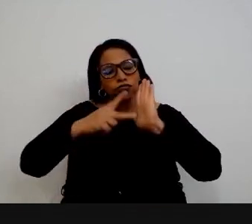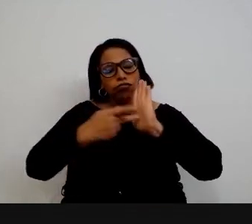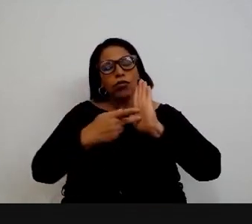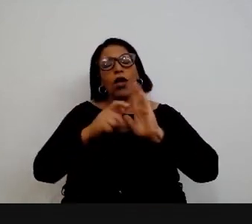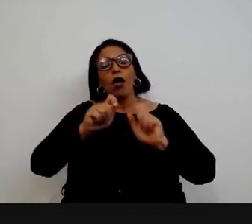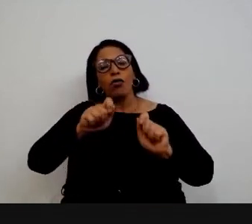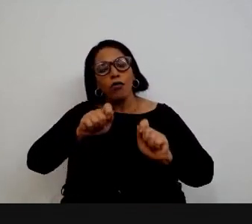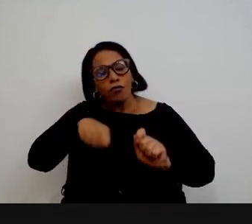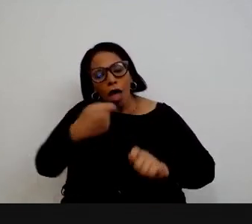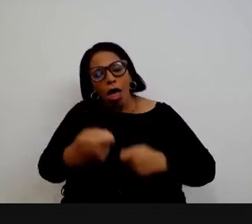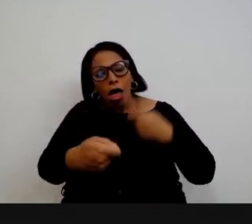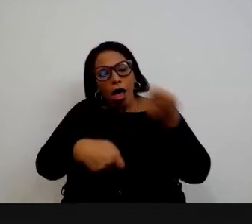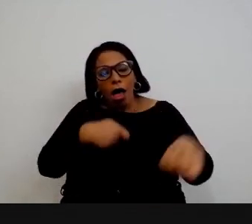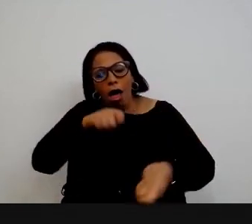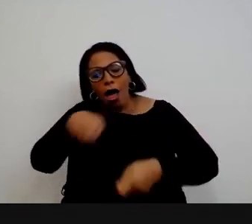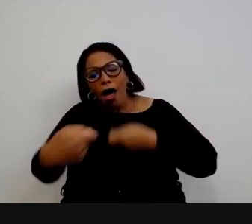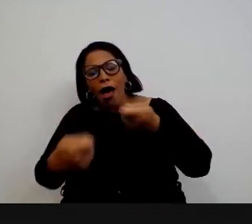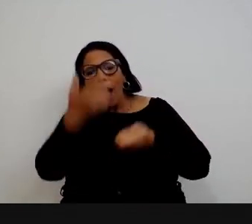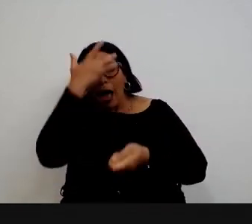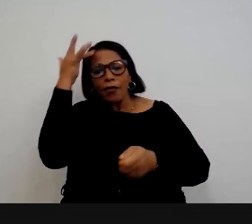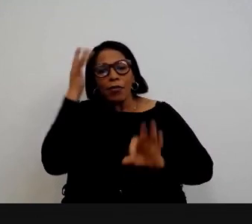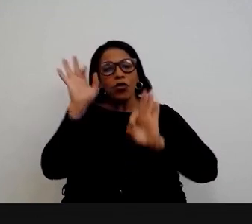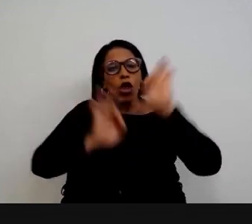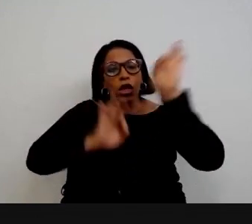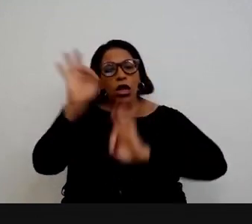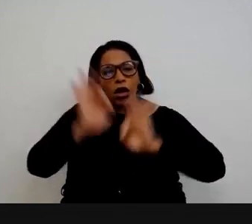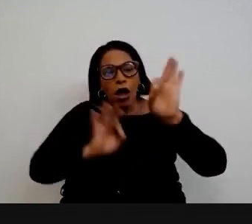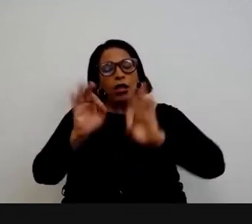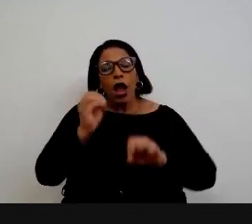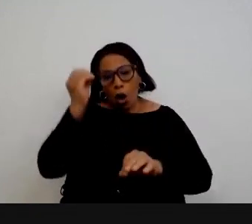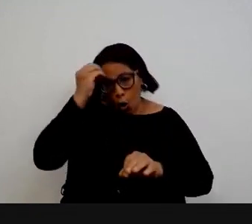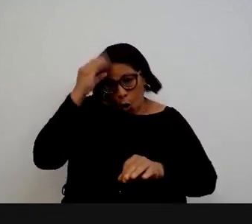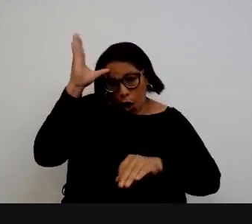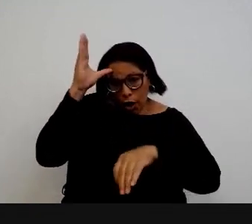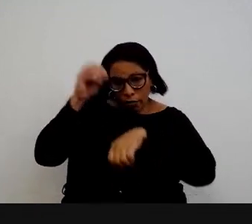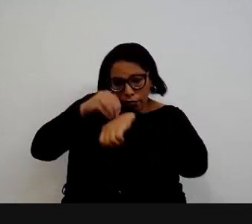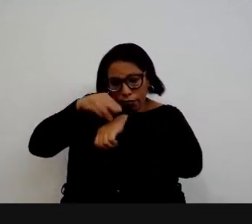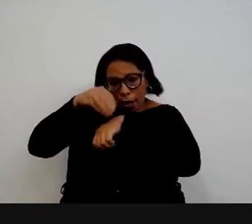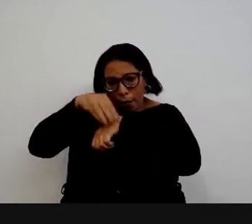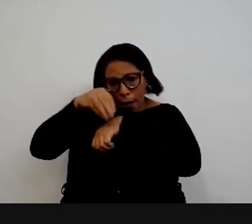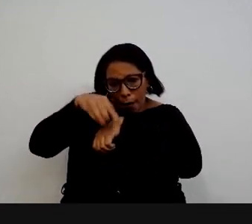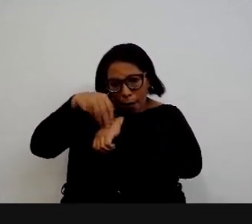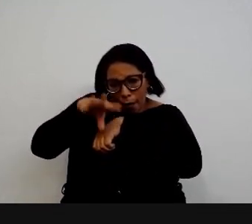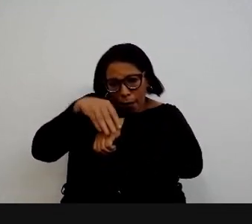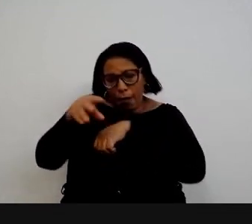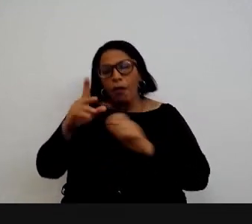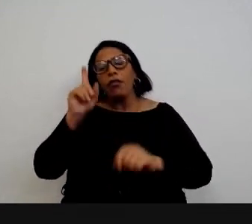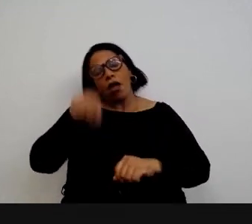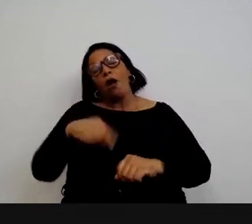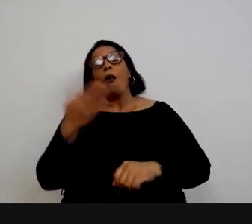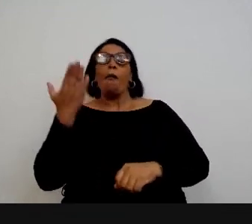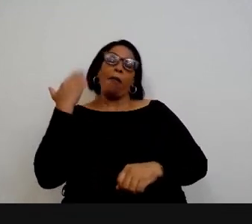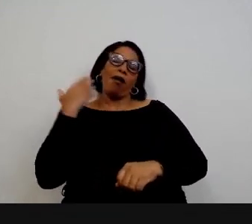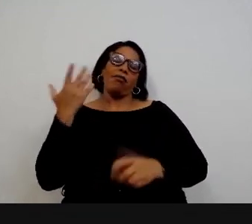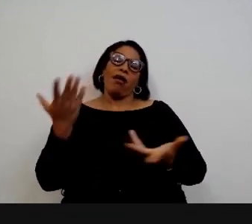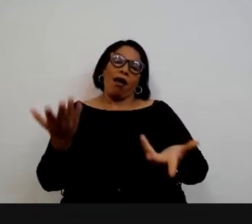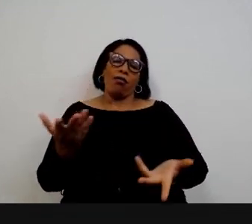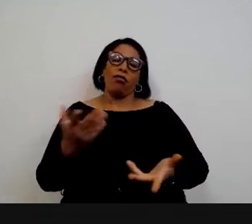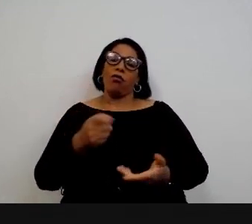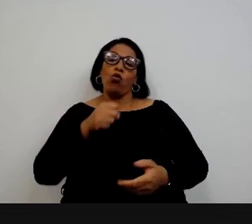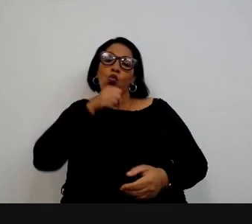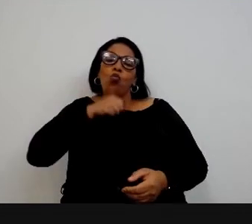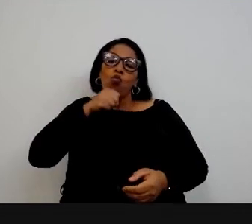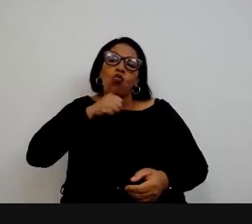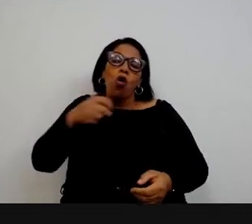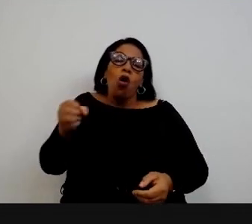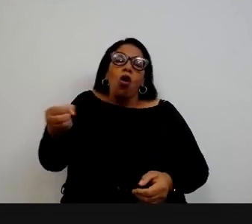você tem uma forma estruturada de você sistematizar conhecimento e repassar esse conhecimento mas o que a gente está o que